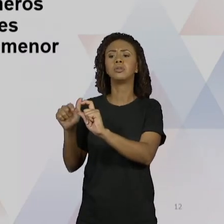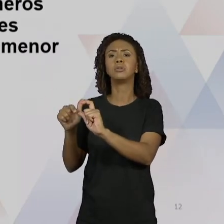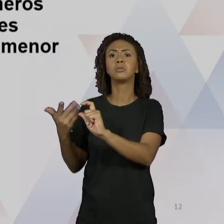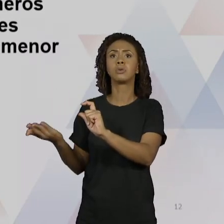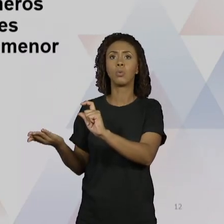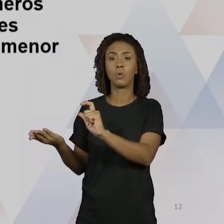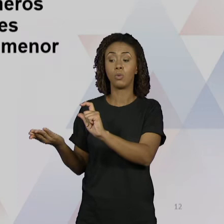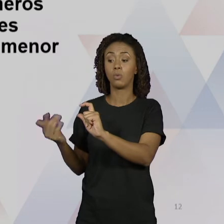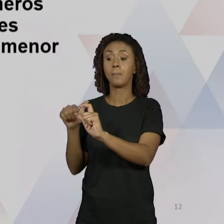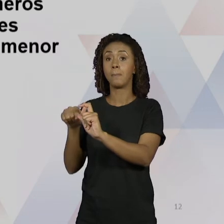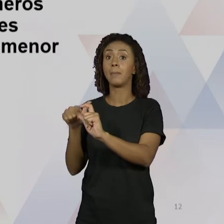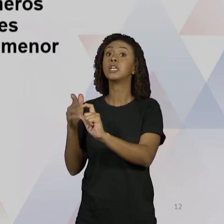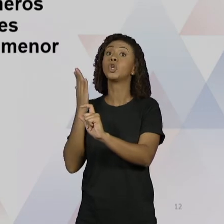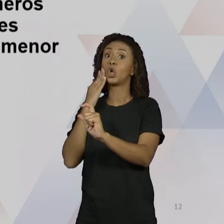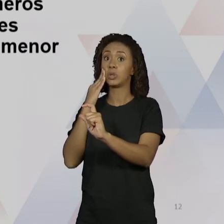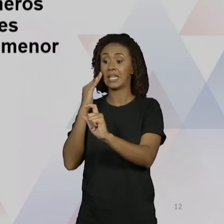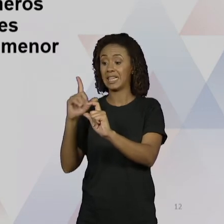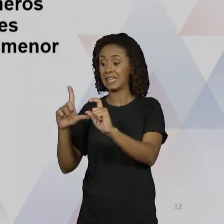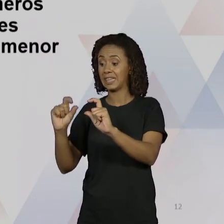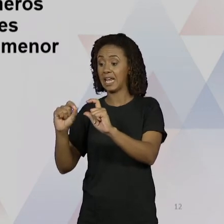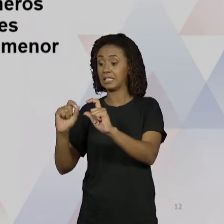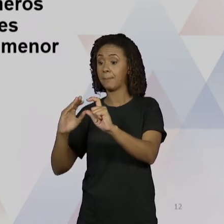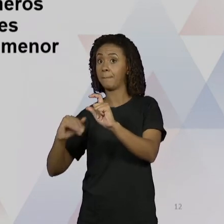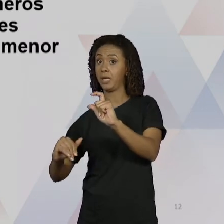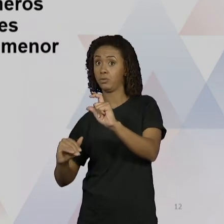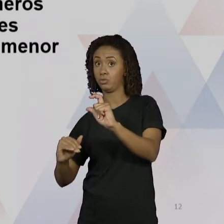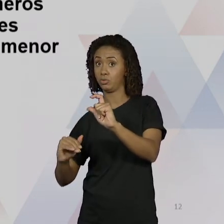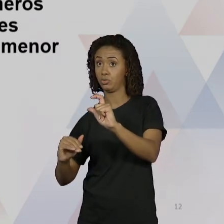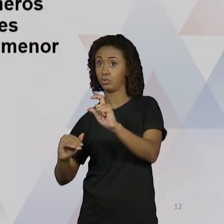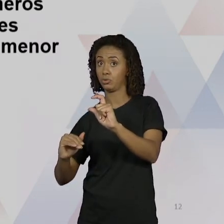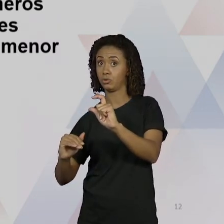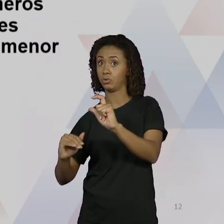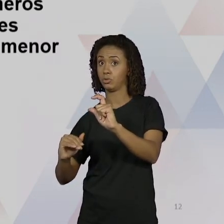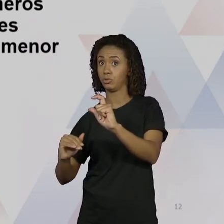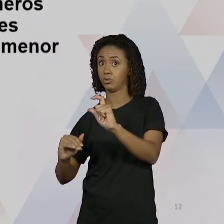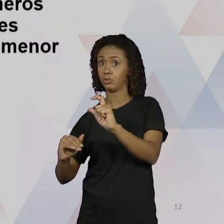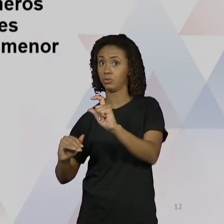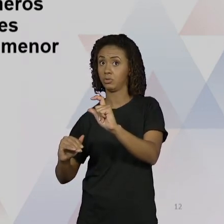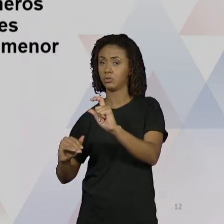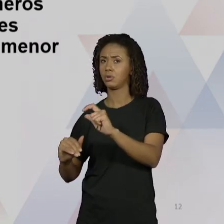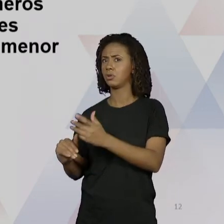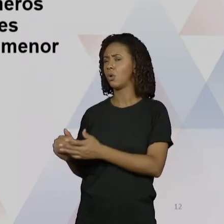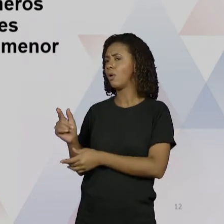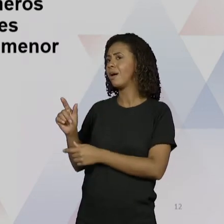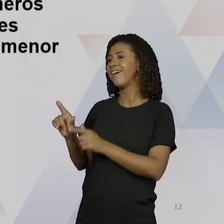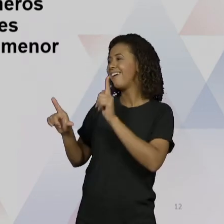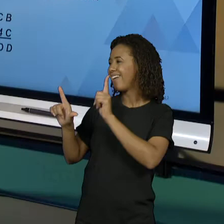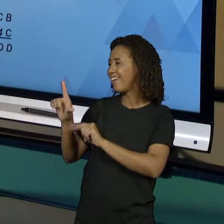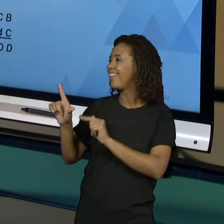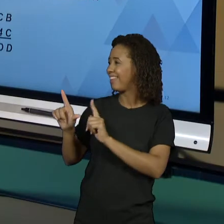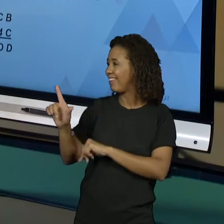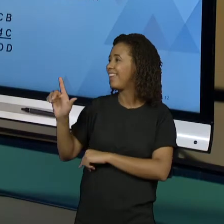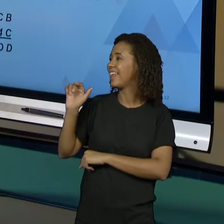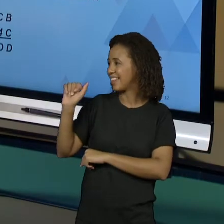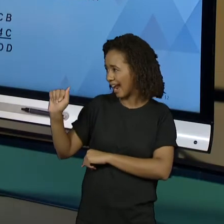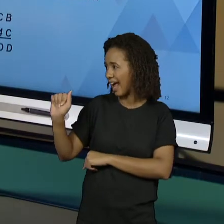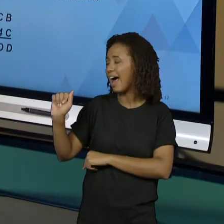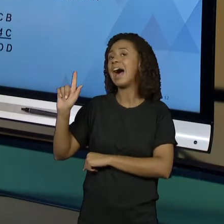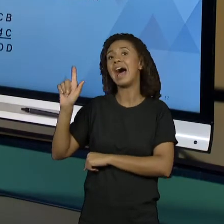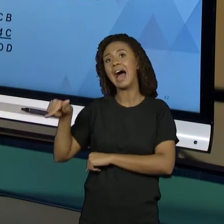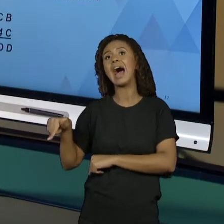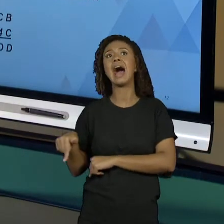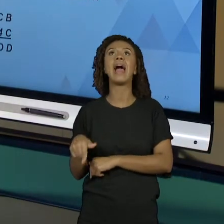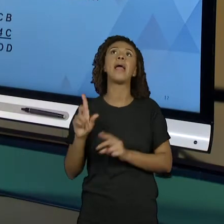que a base é menor do que 10. Então na verdade o a que aparece aqui não é o a que vale 10 da base 16